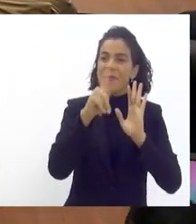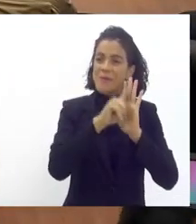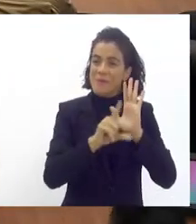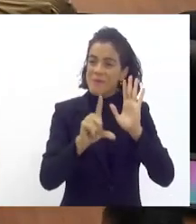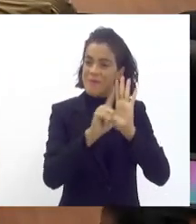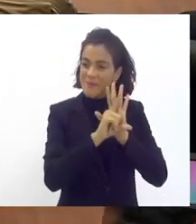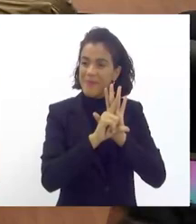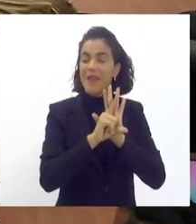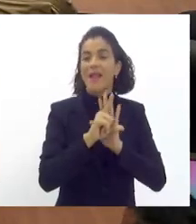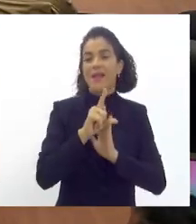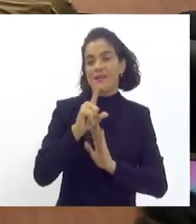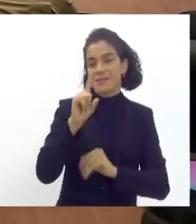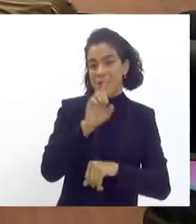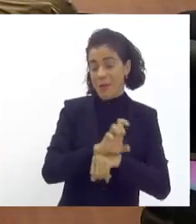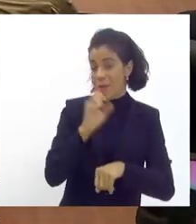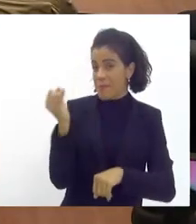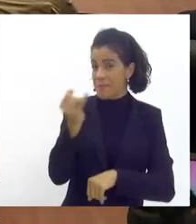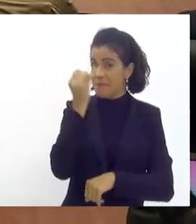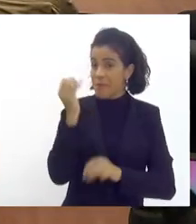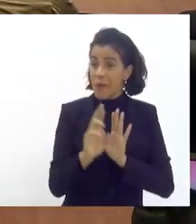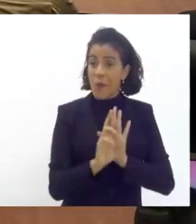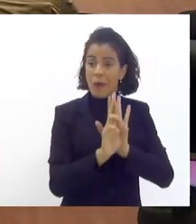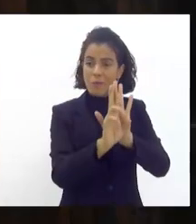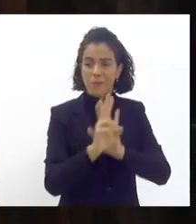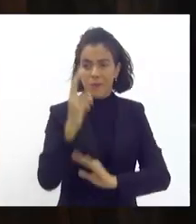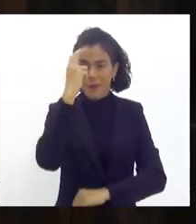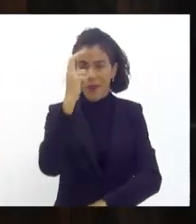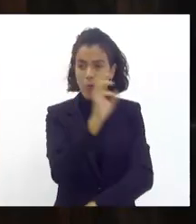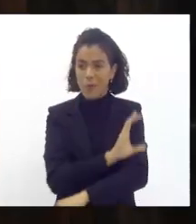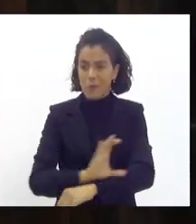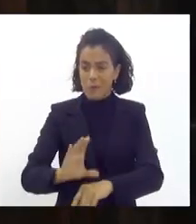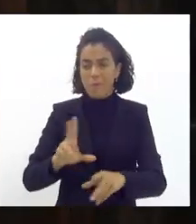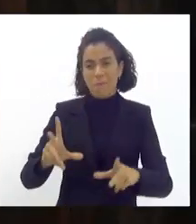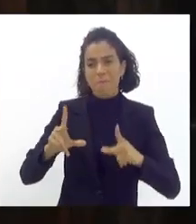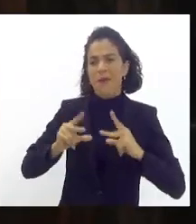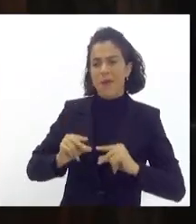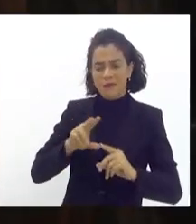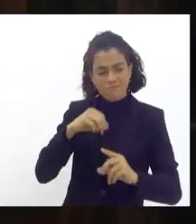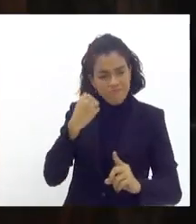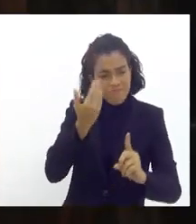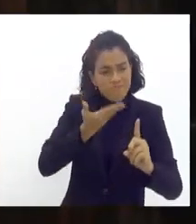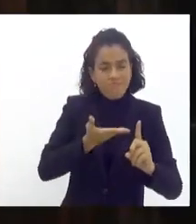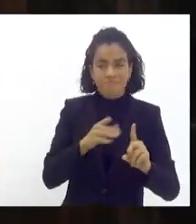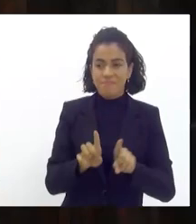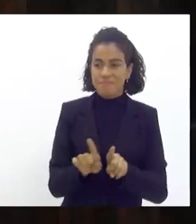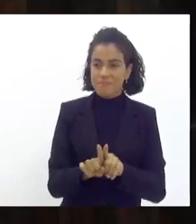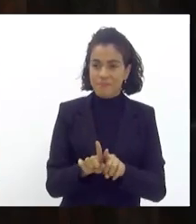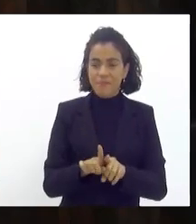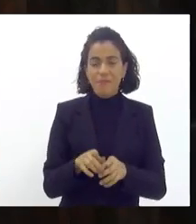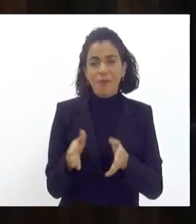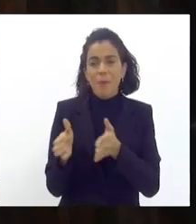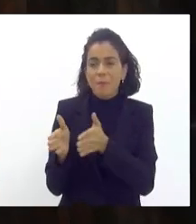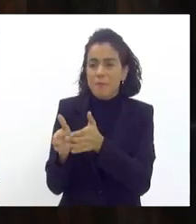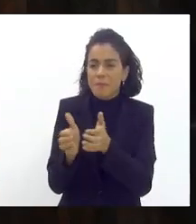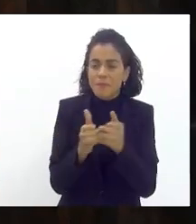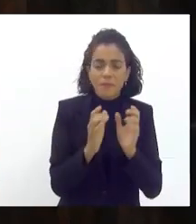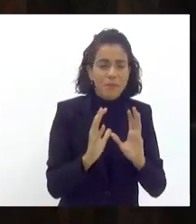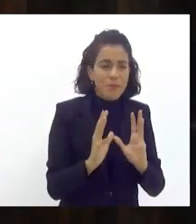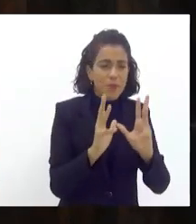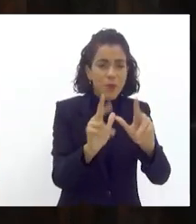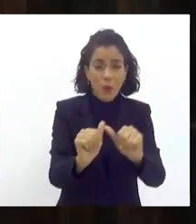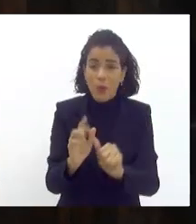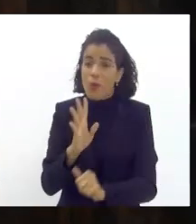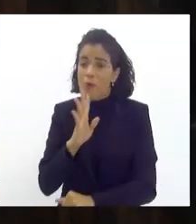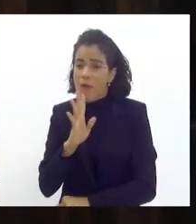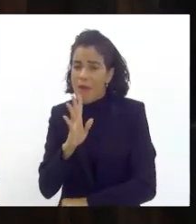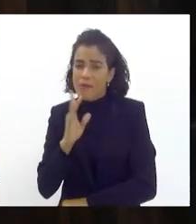estaduais que é muito importante que é uma representação da nossa cultura também merece ser olhado então eu peço aqui que todos que conheçam algum